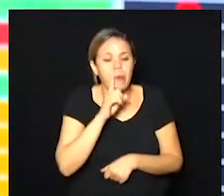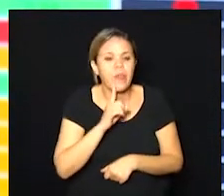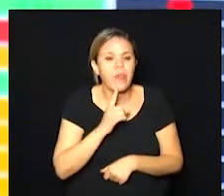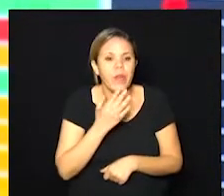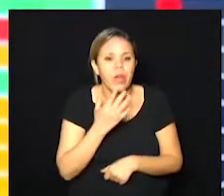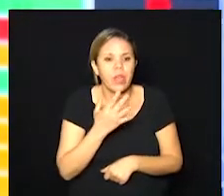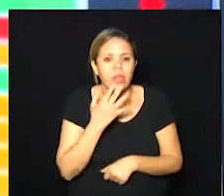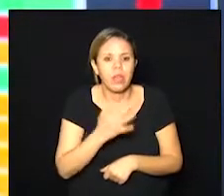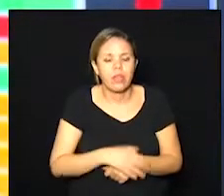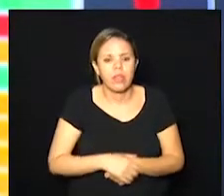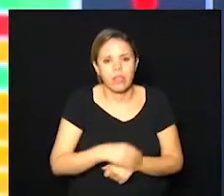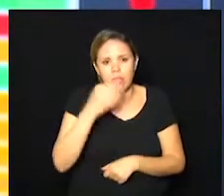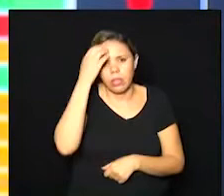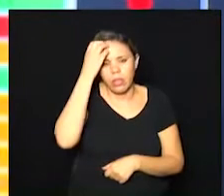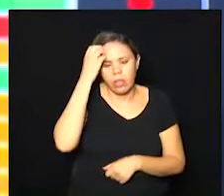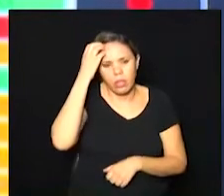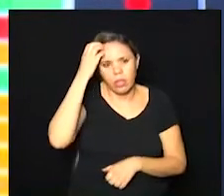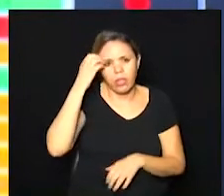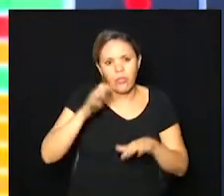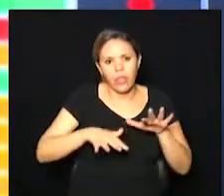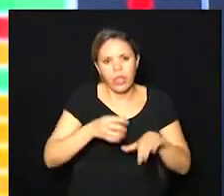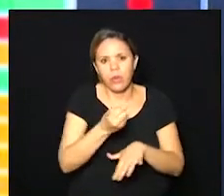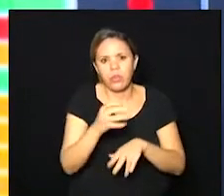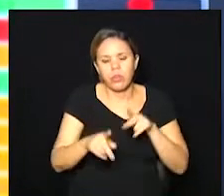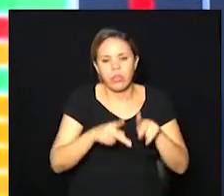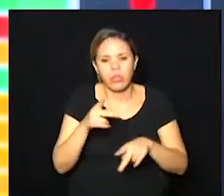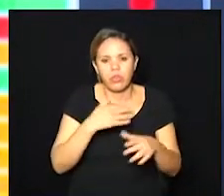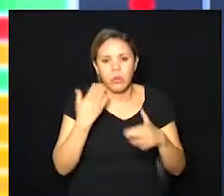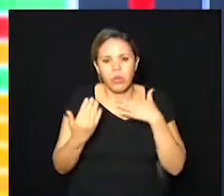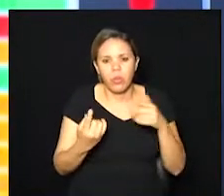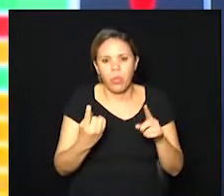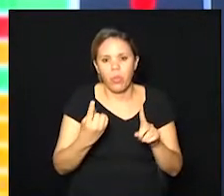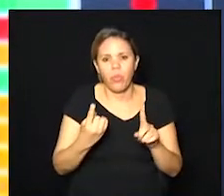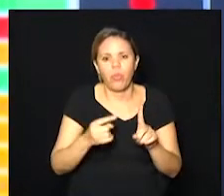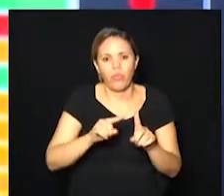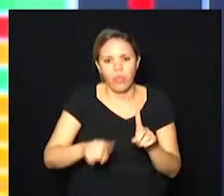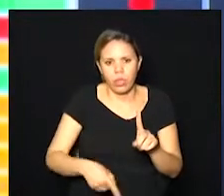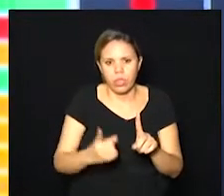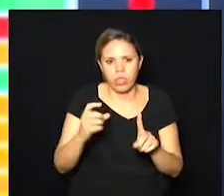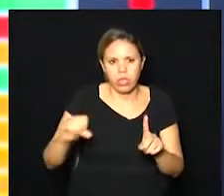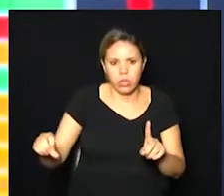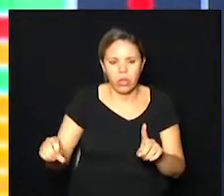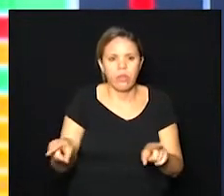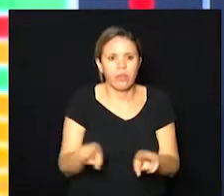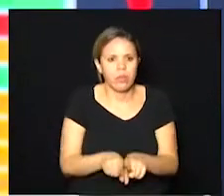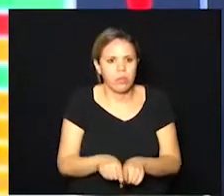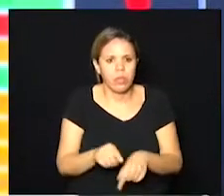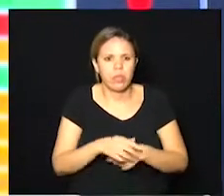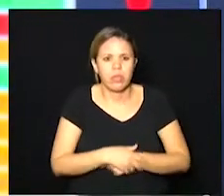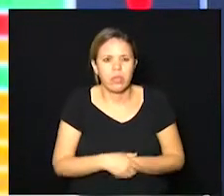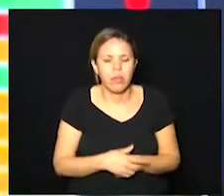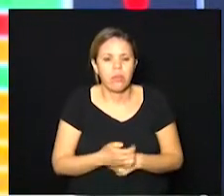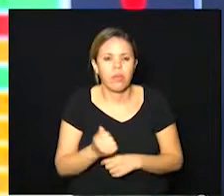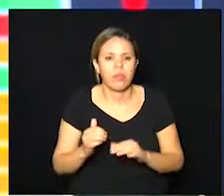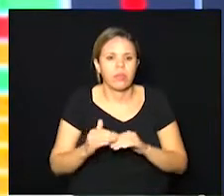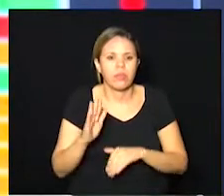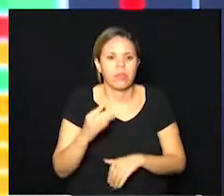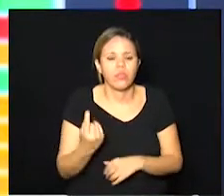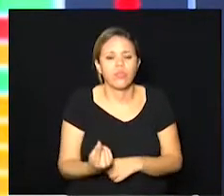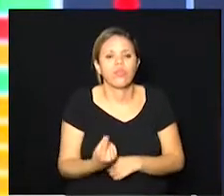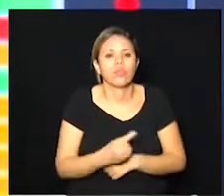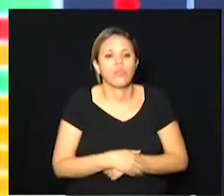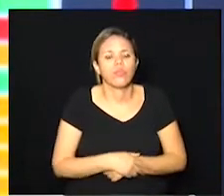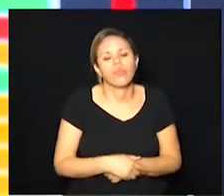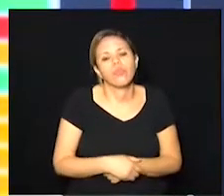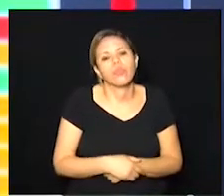E aqui, variação de óbitos, 1,19. É também, um pouco acima de 1. Esse número,